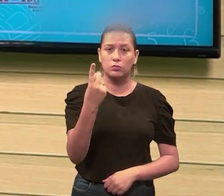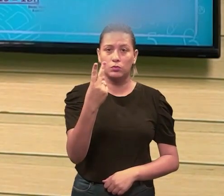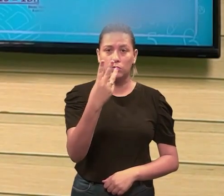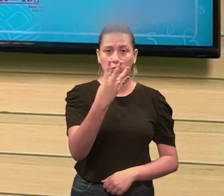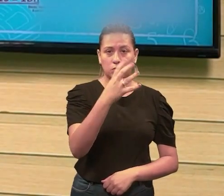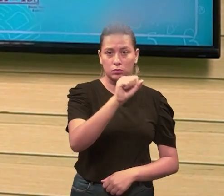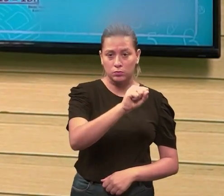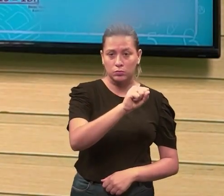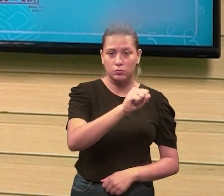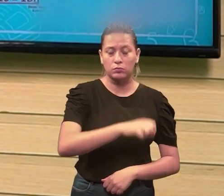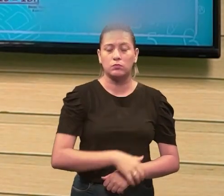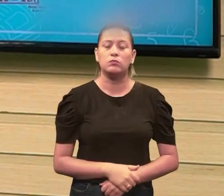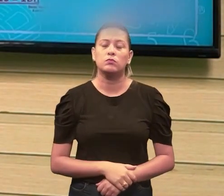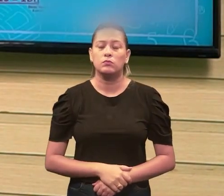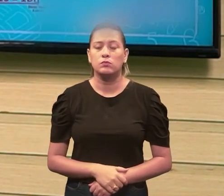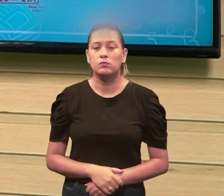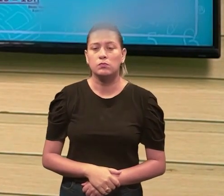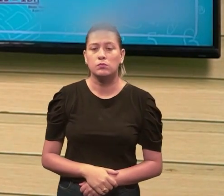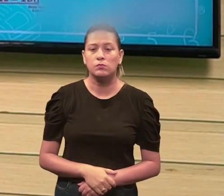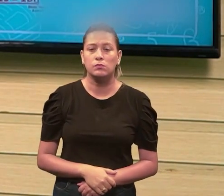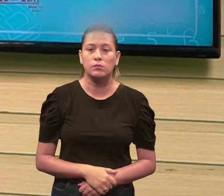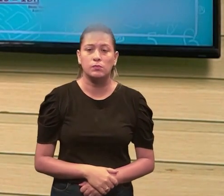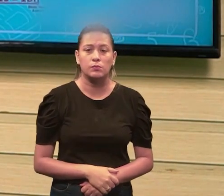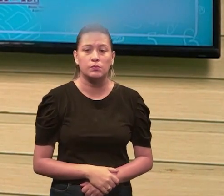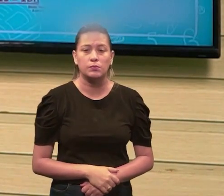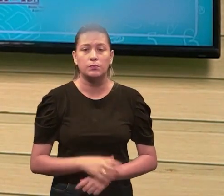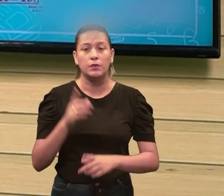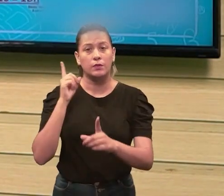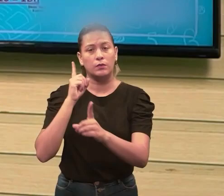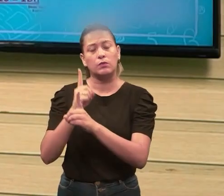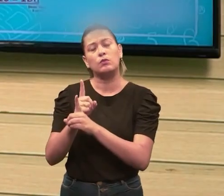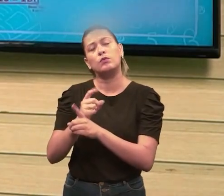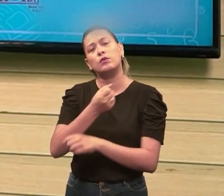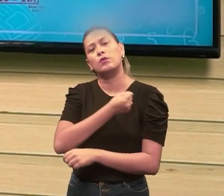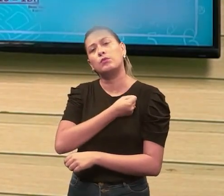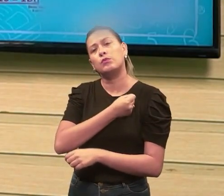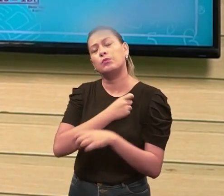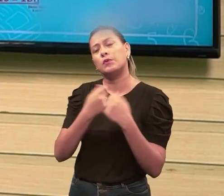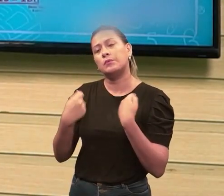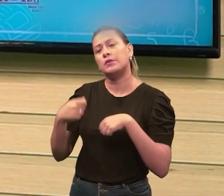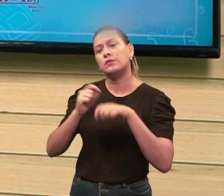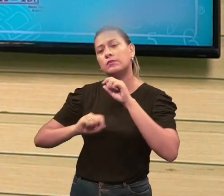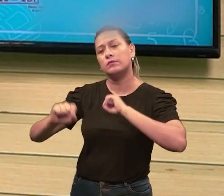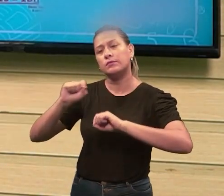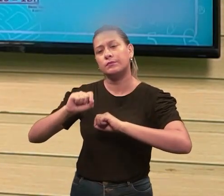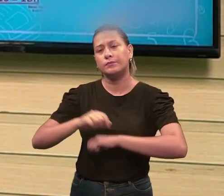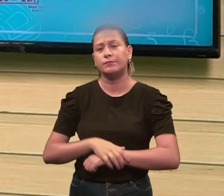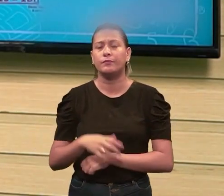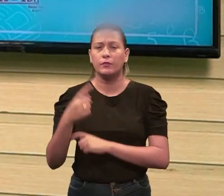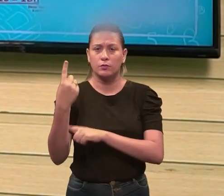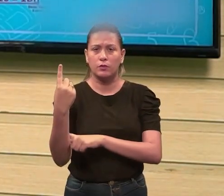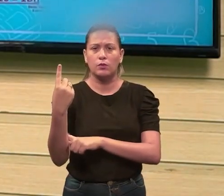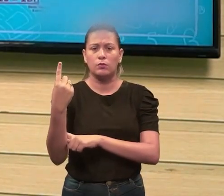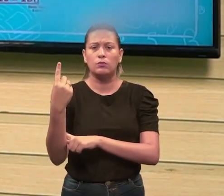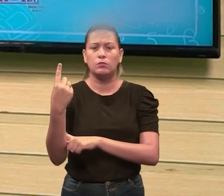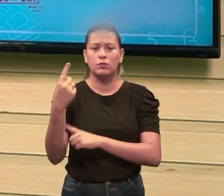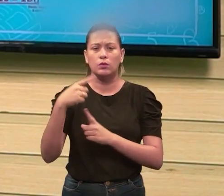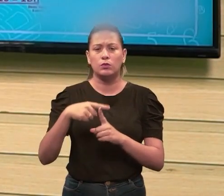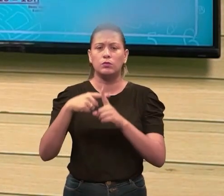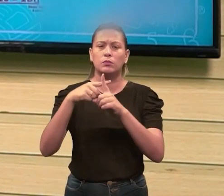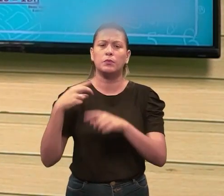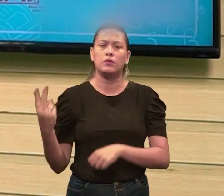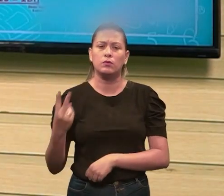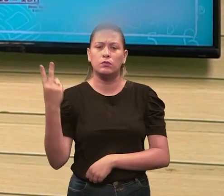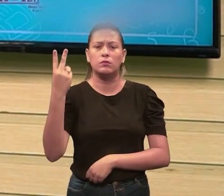E da mesma forma, 1, 2, 4 e 8. E assim sucessivamente. Para eu achar esse número, o que eu tenho que fazer? Aonde tiver 1, eu